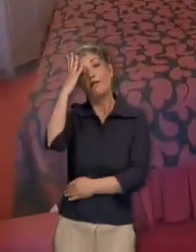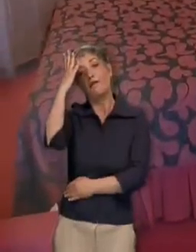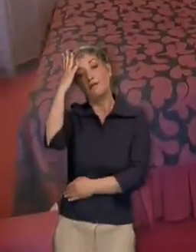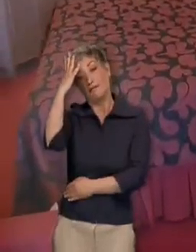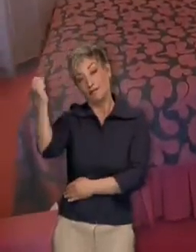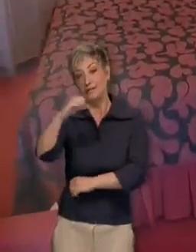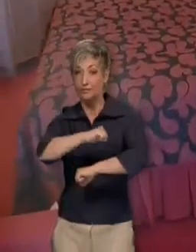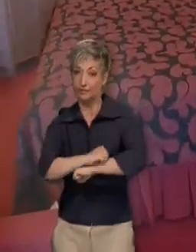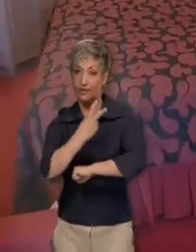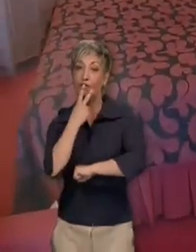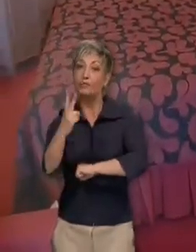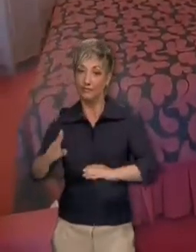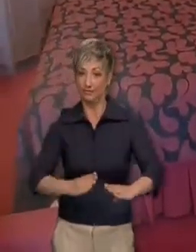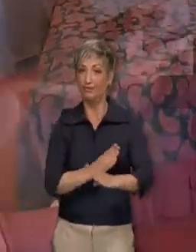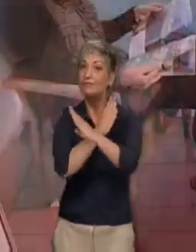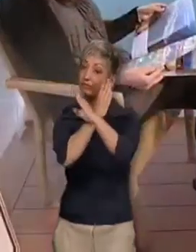cama.